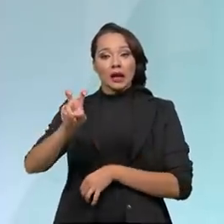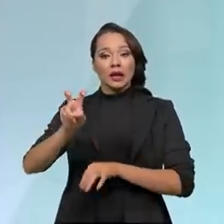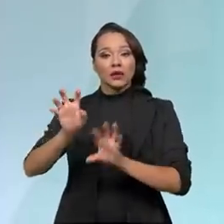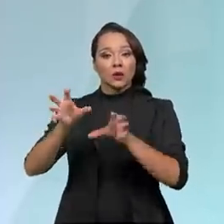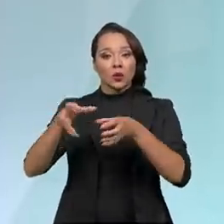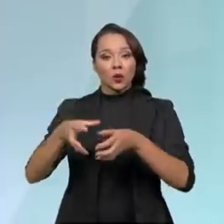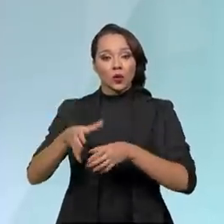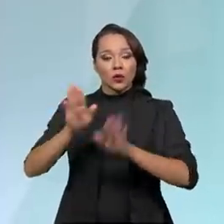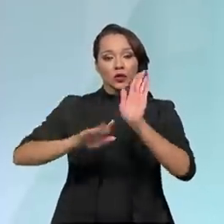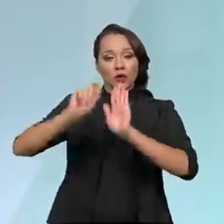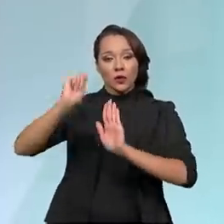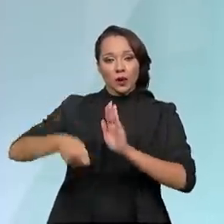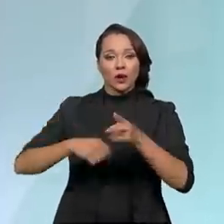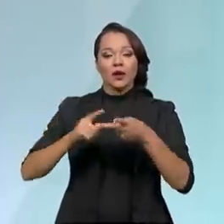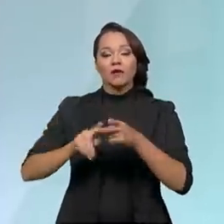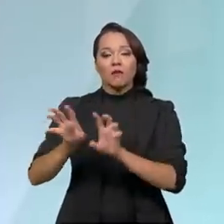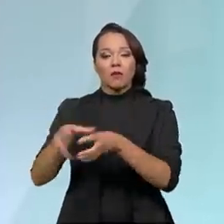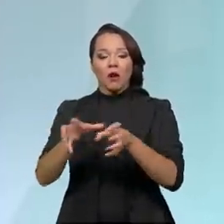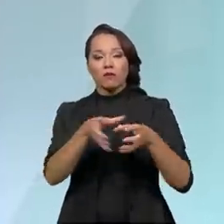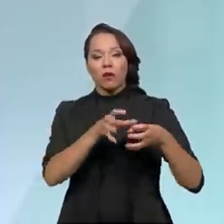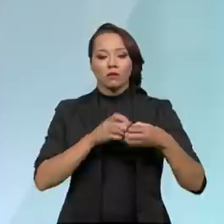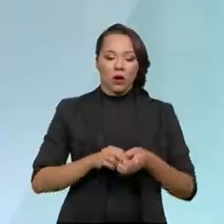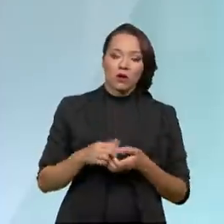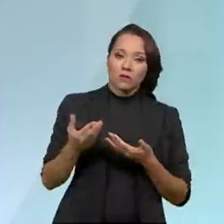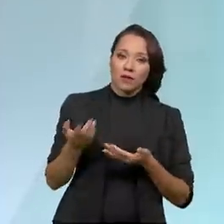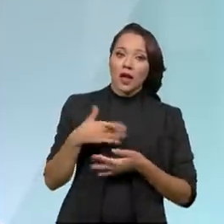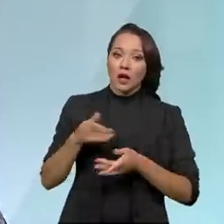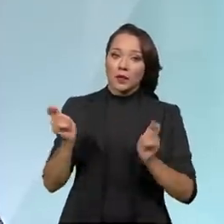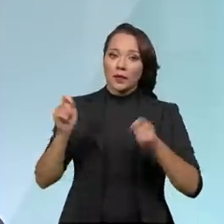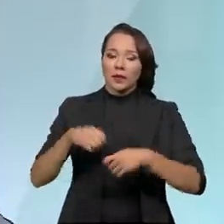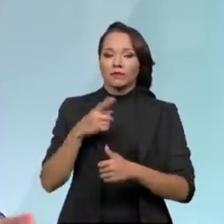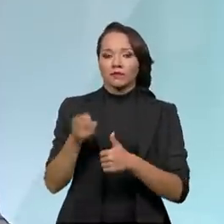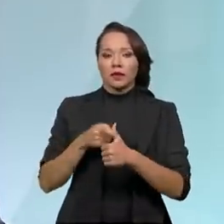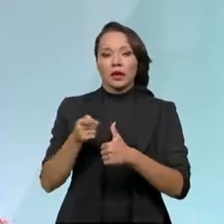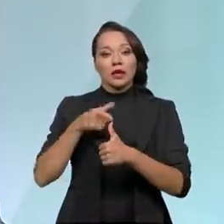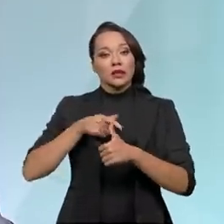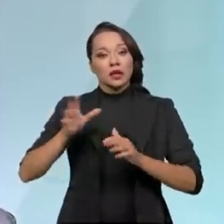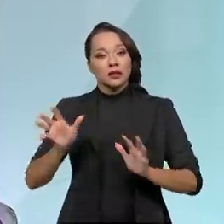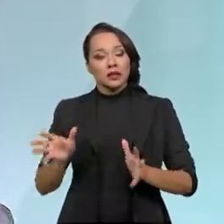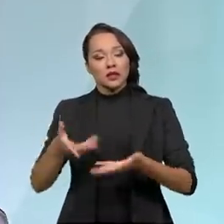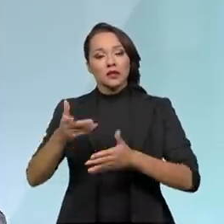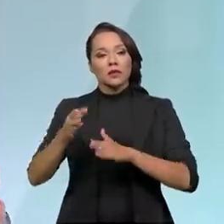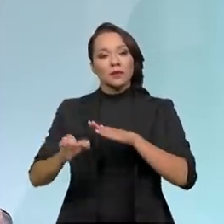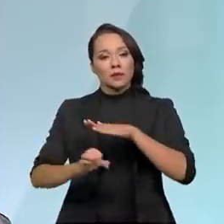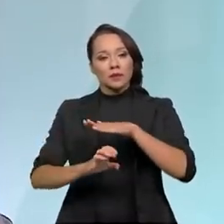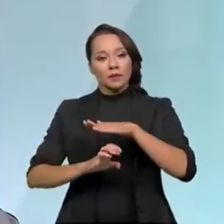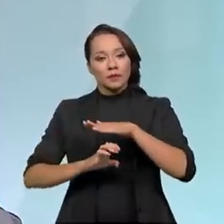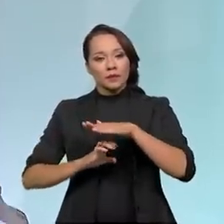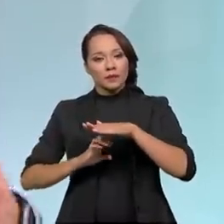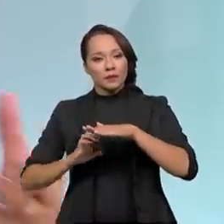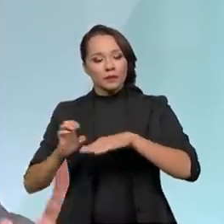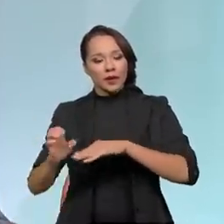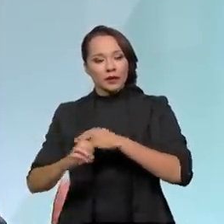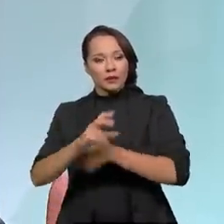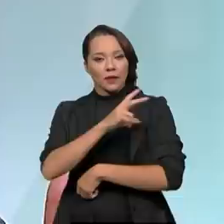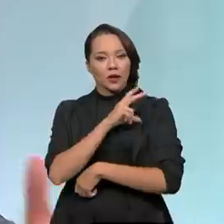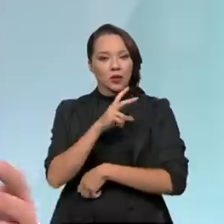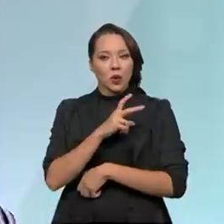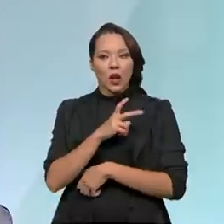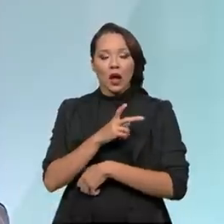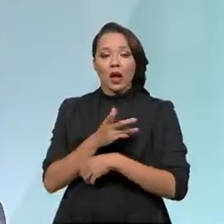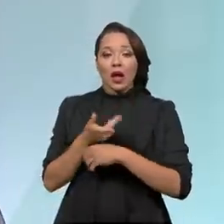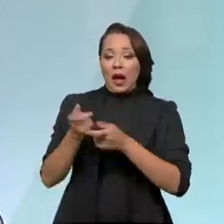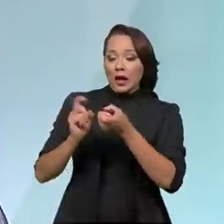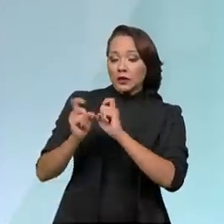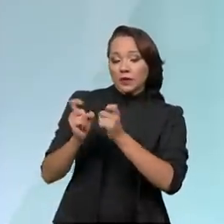blocos, a sexta rodada foi feita em blocos. É o que nos permite, primeiro, ter iniciativa privada movimentando aeroportos de menor porte,